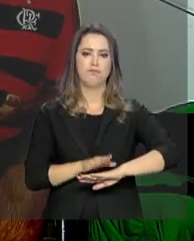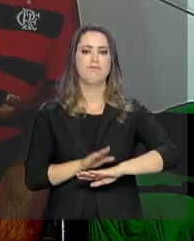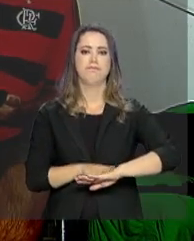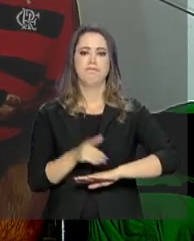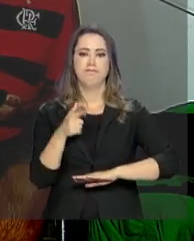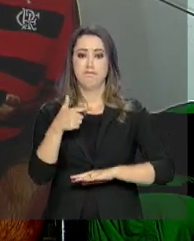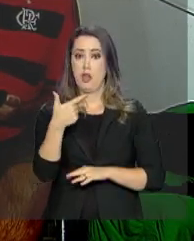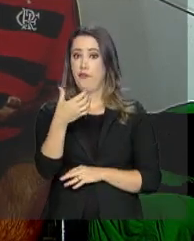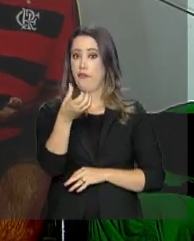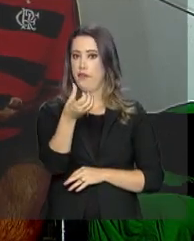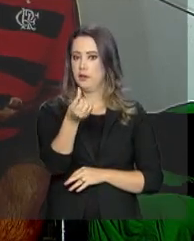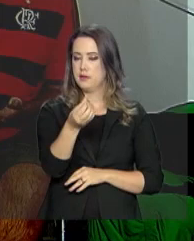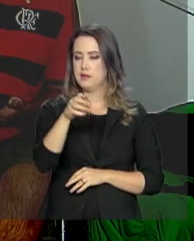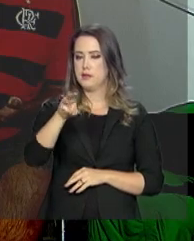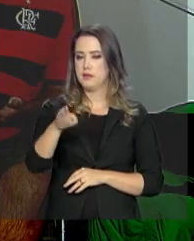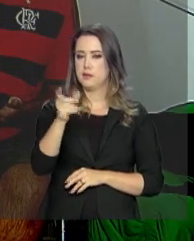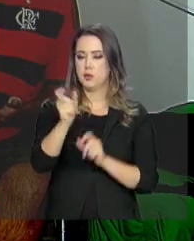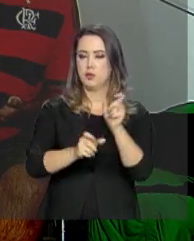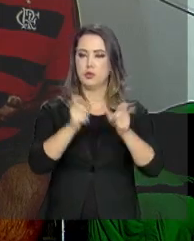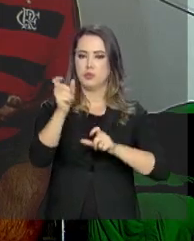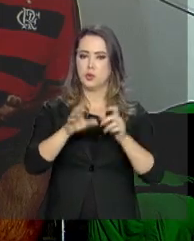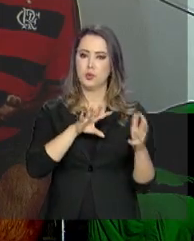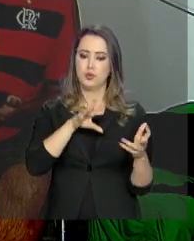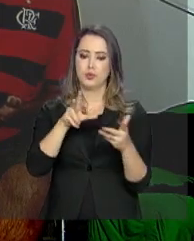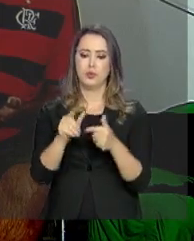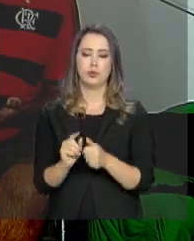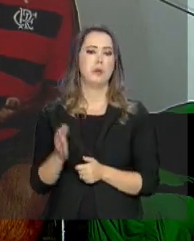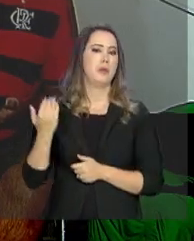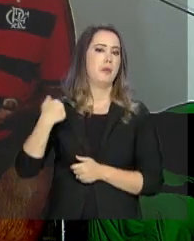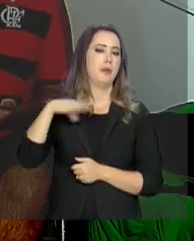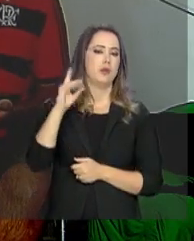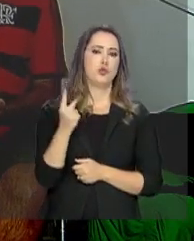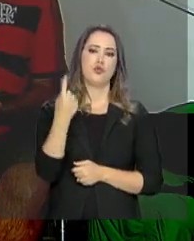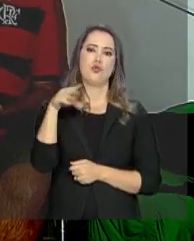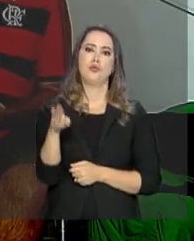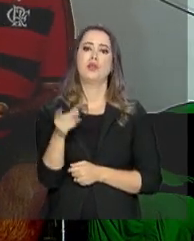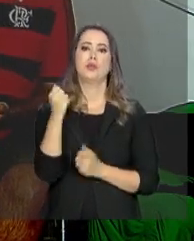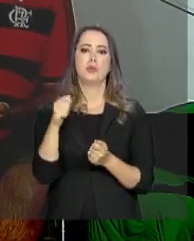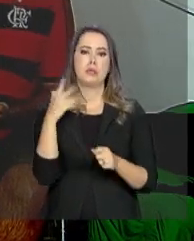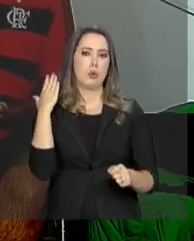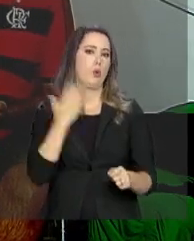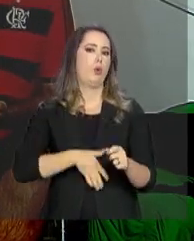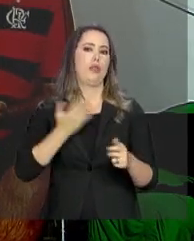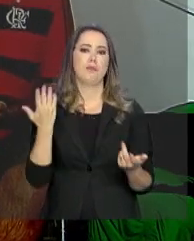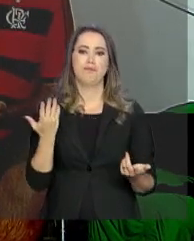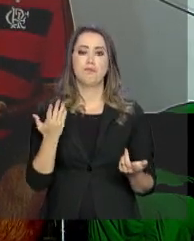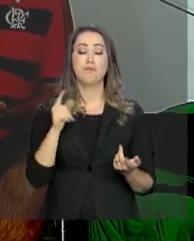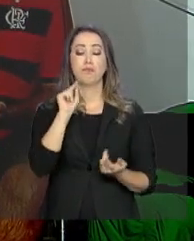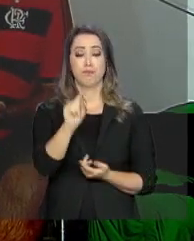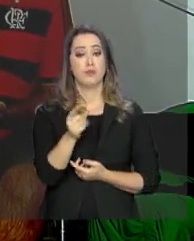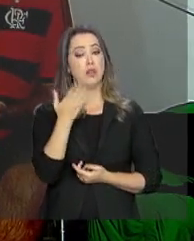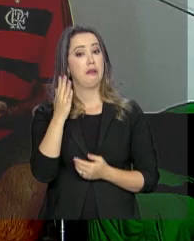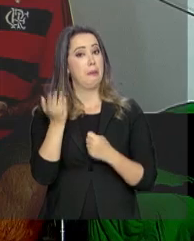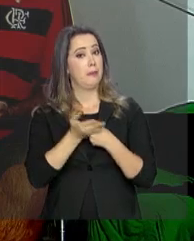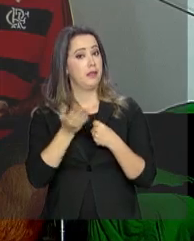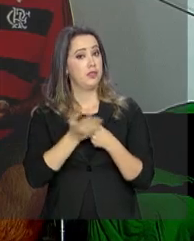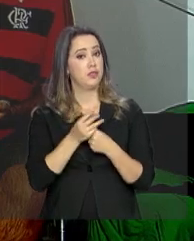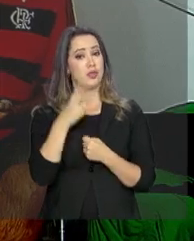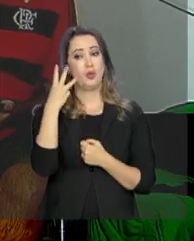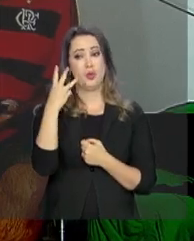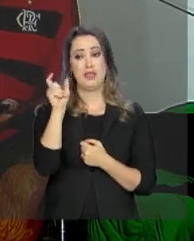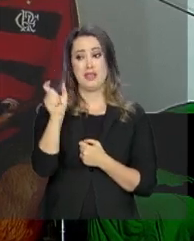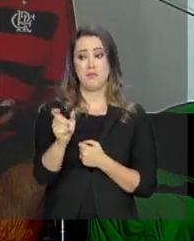ano em todo o mundo. E mais de um milhão delas tem parte do corpo amputada. Na média, é como se três